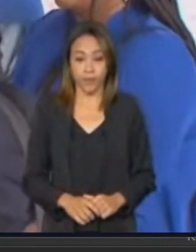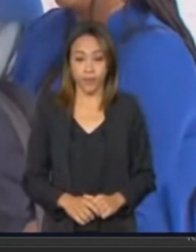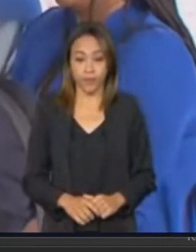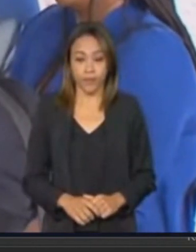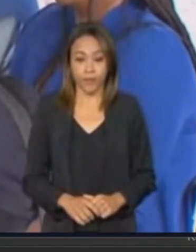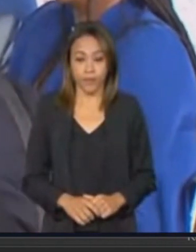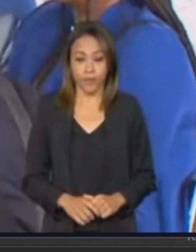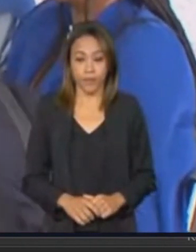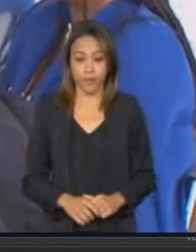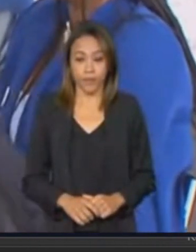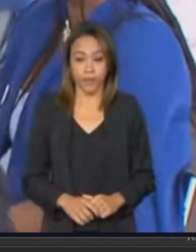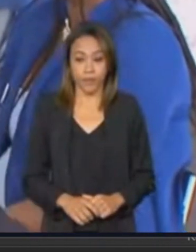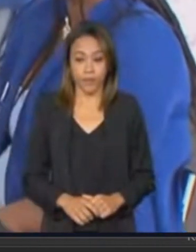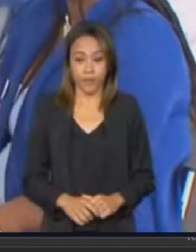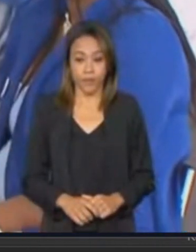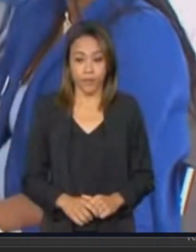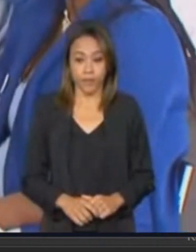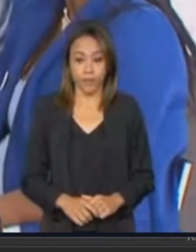Bom dia.